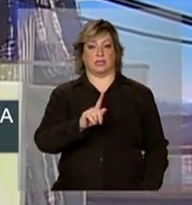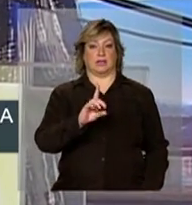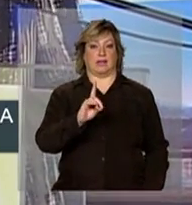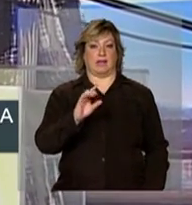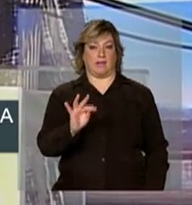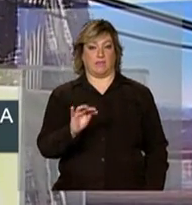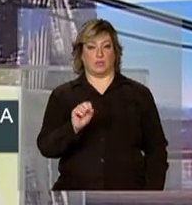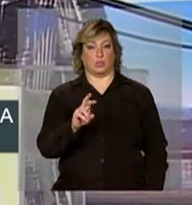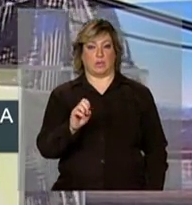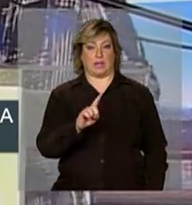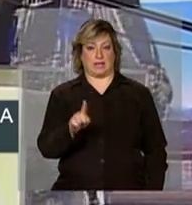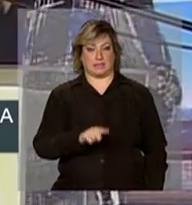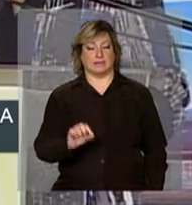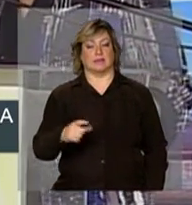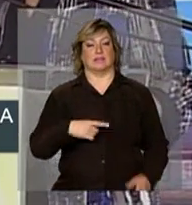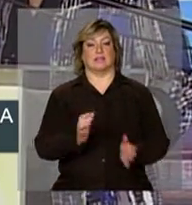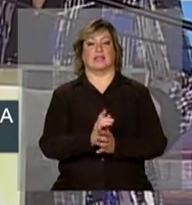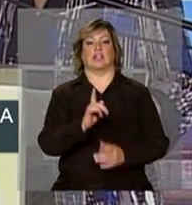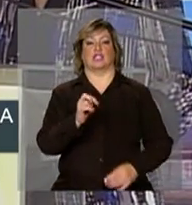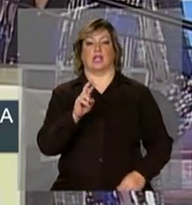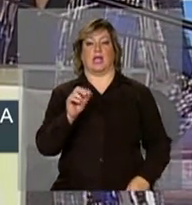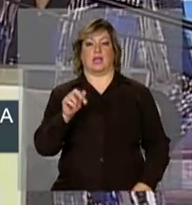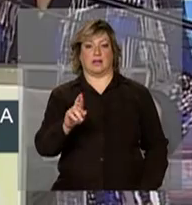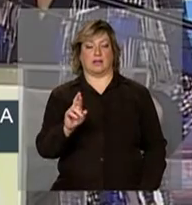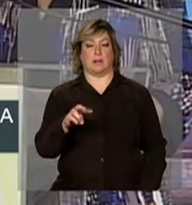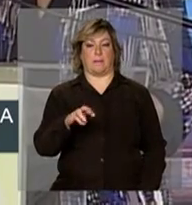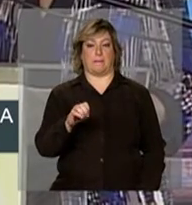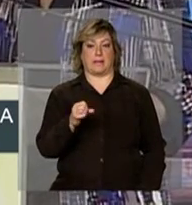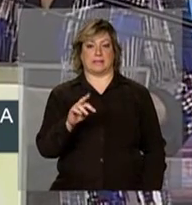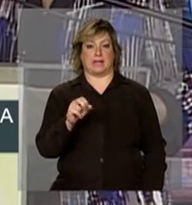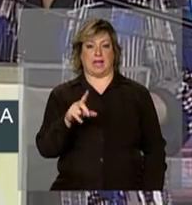Suez, Gerard Mestralier.